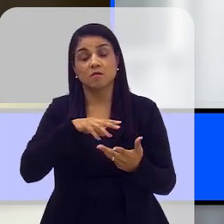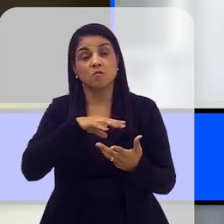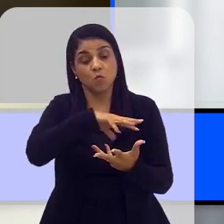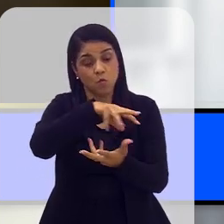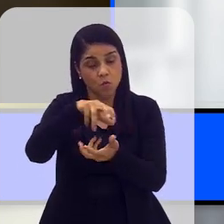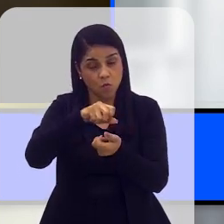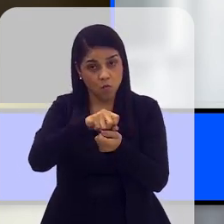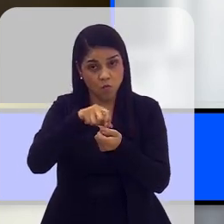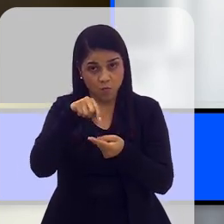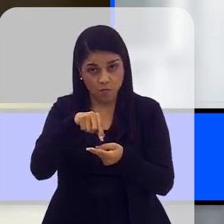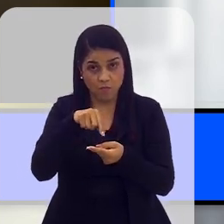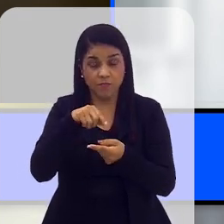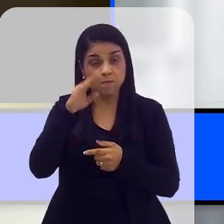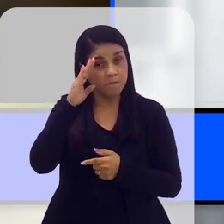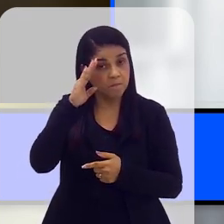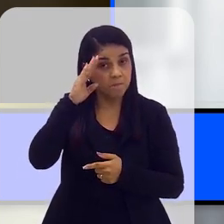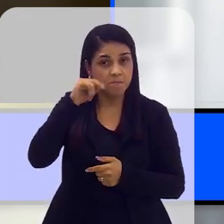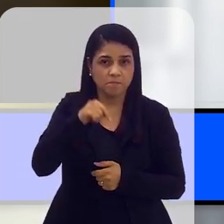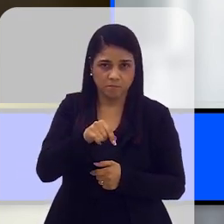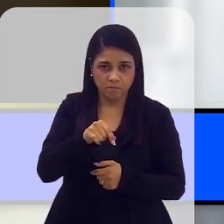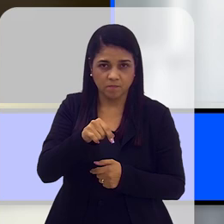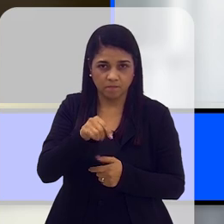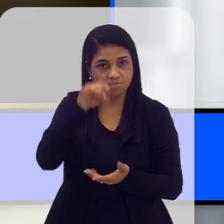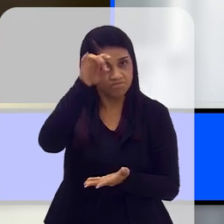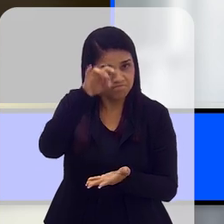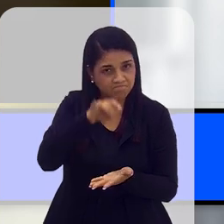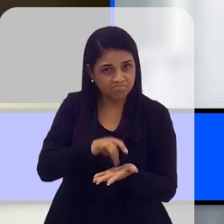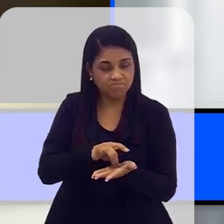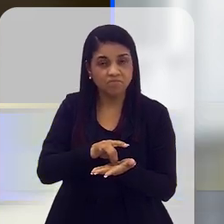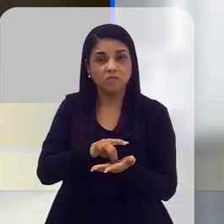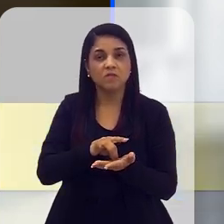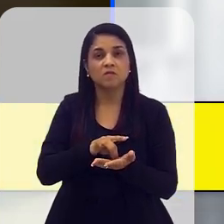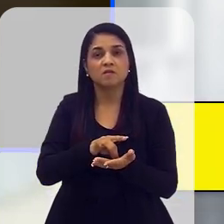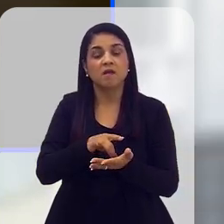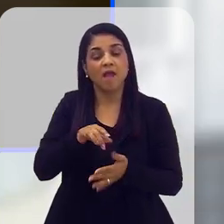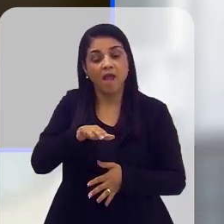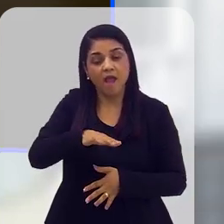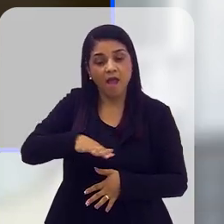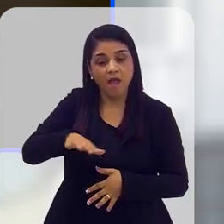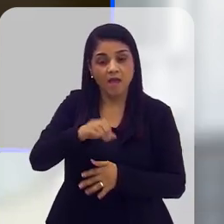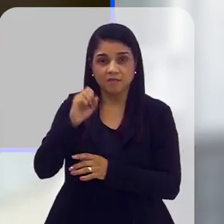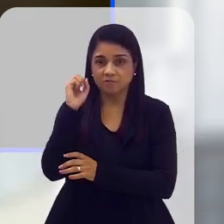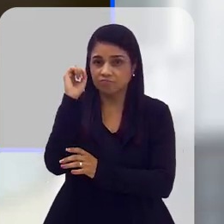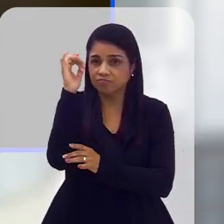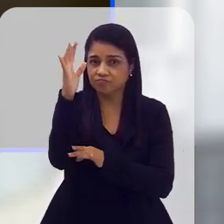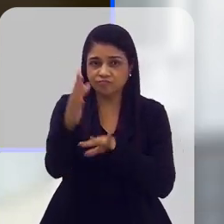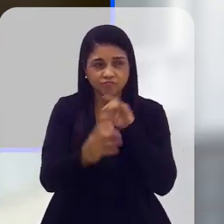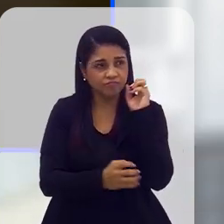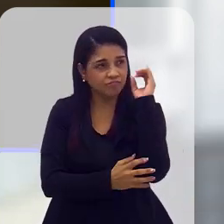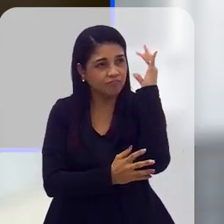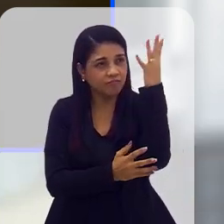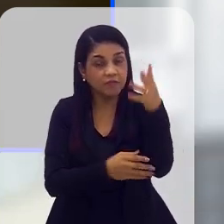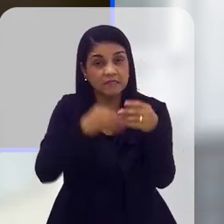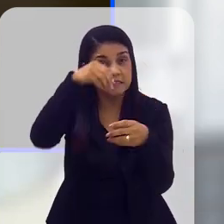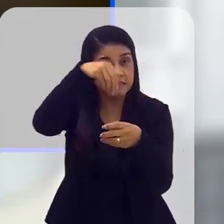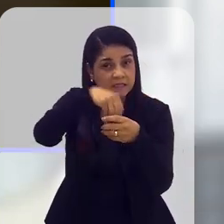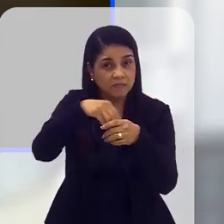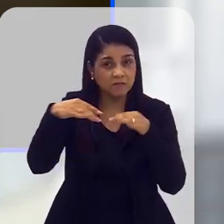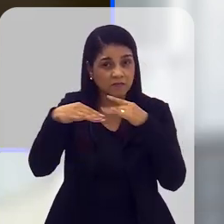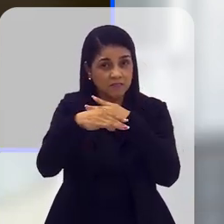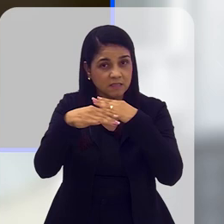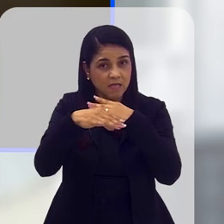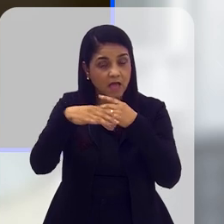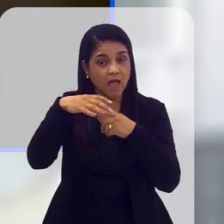seria o primeiro passo, vamos dizer assim, que seria realmente colocar áreas verdes dentro da cidade. Tanto áreas de